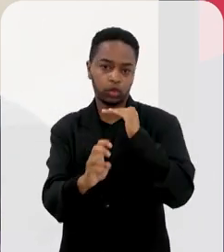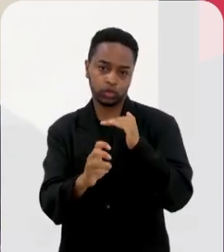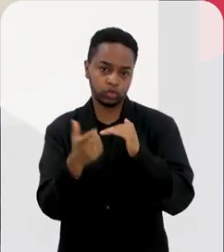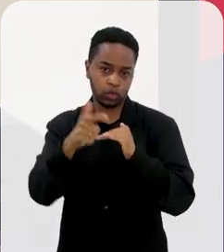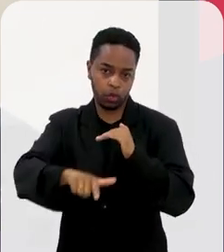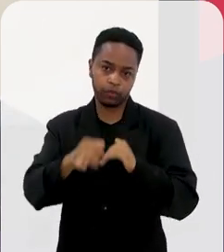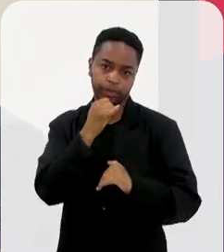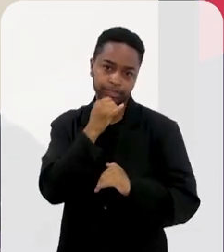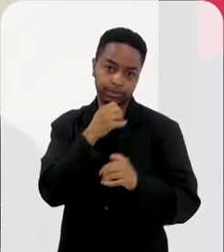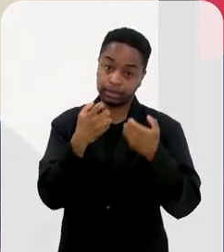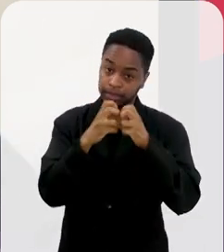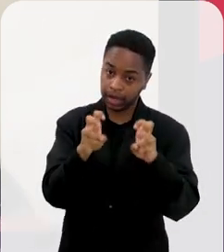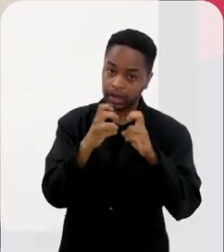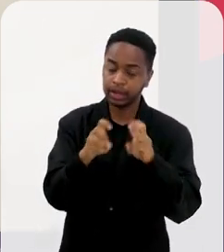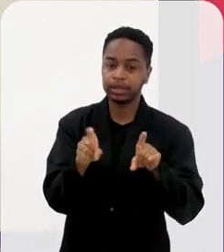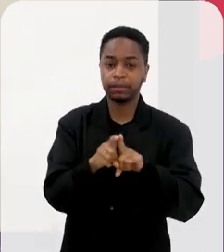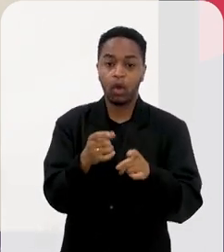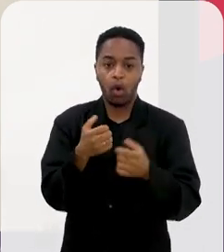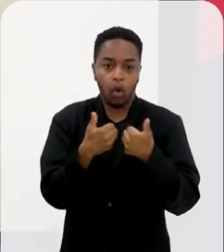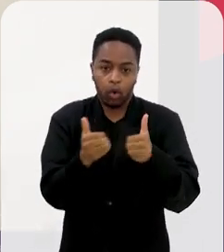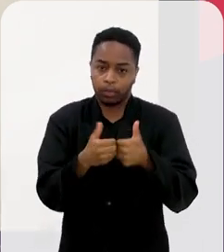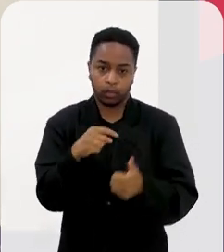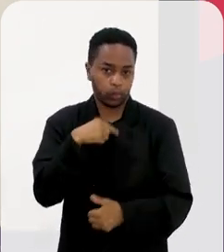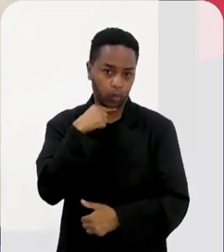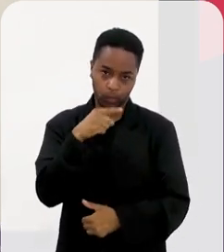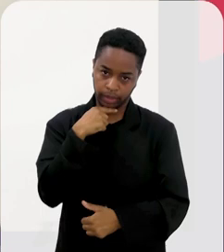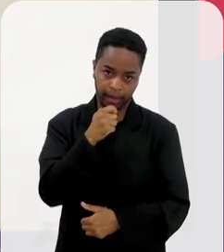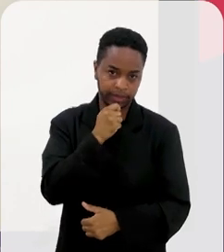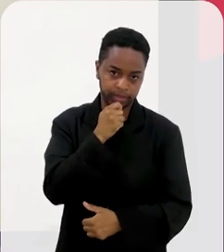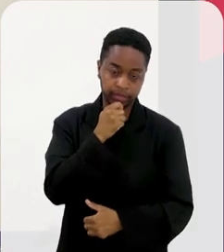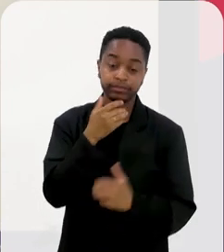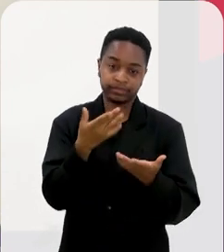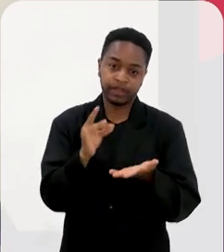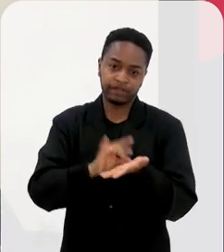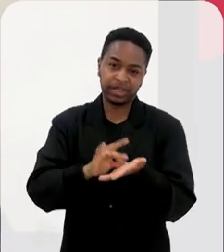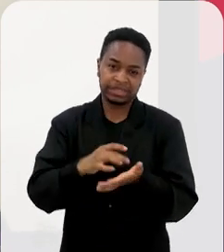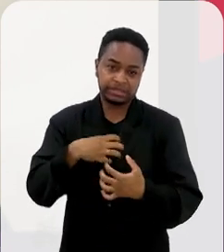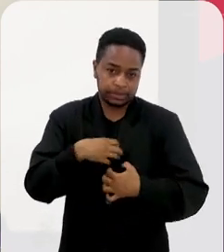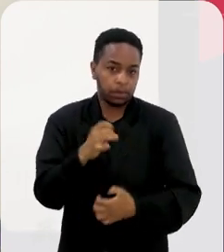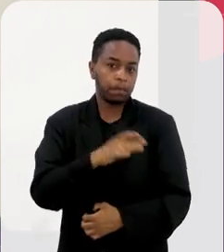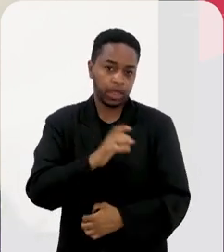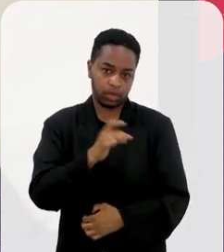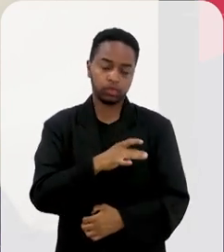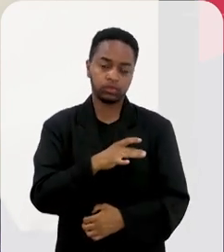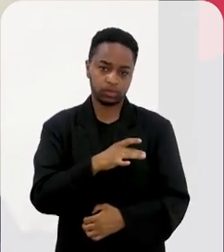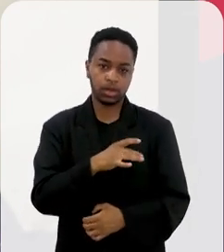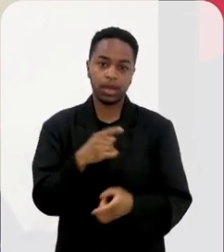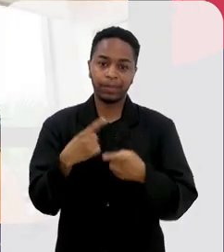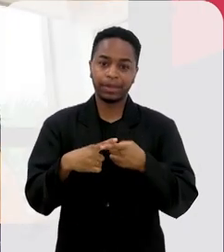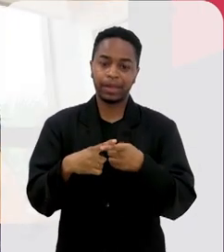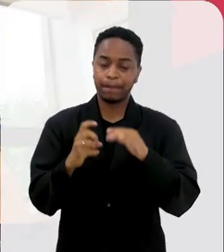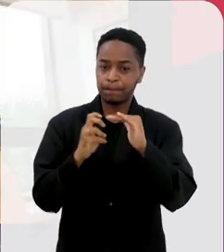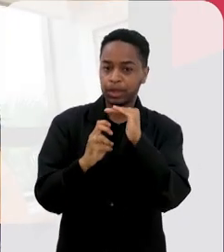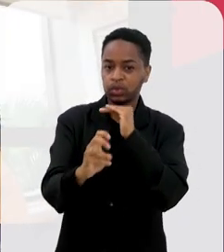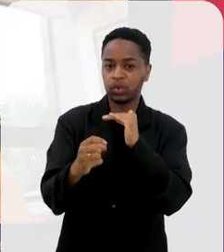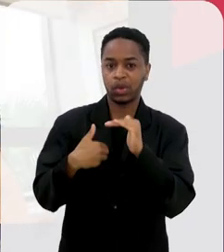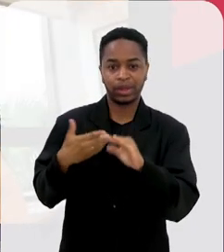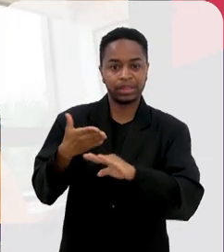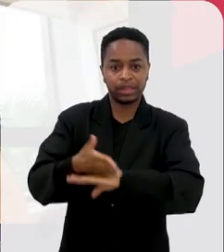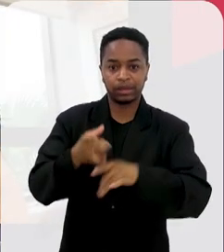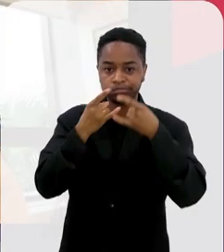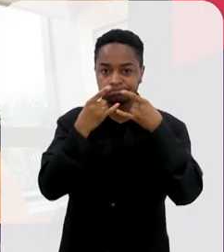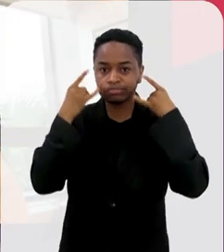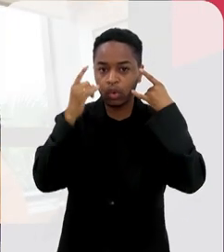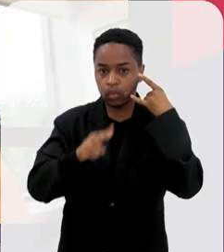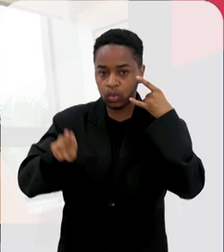metrô, por exemplo, trem, ônibus sozinho, ainda não consegui pegar. Está realmente uma fobia, coisa. O metrô eu